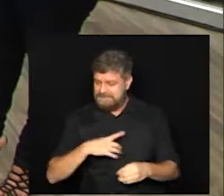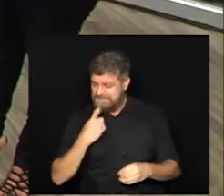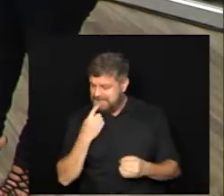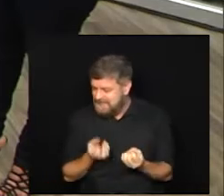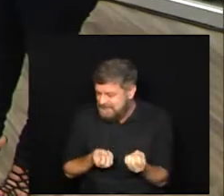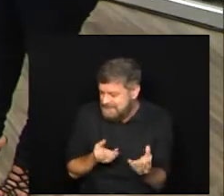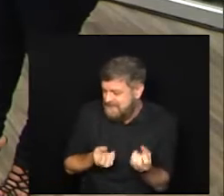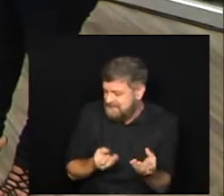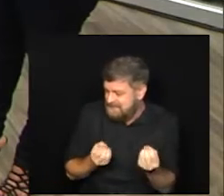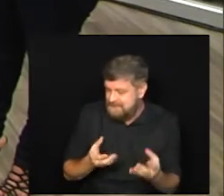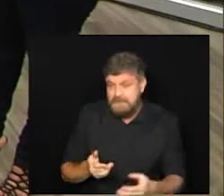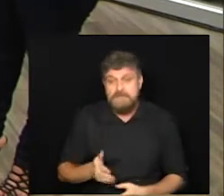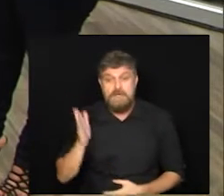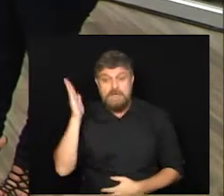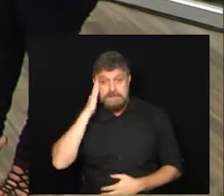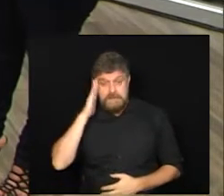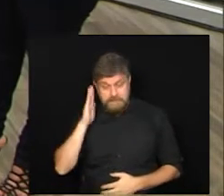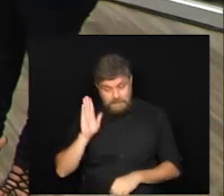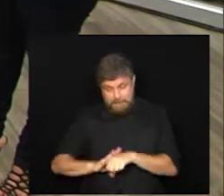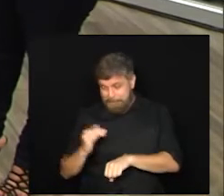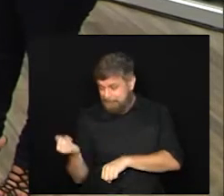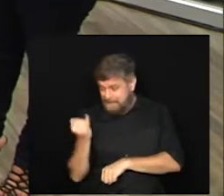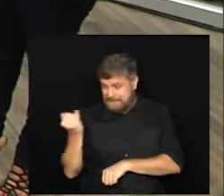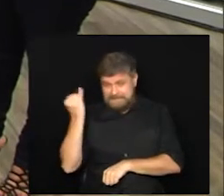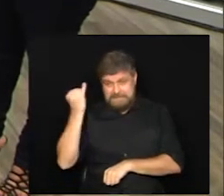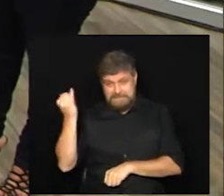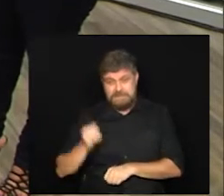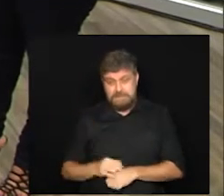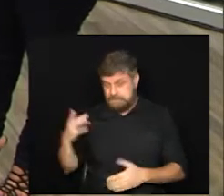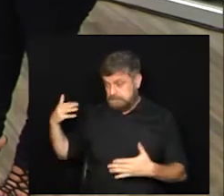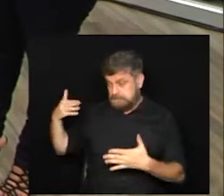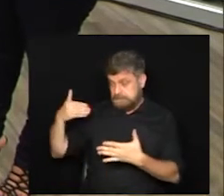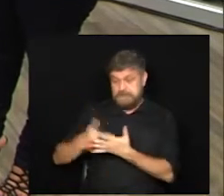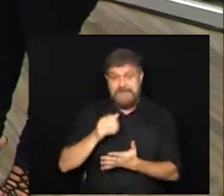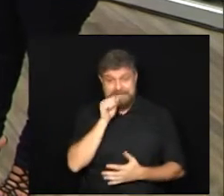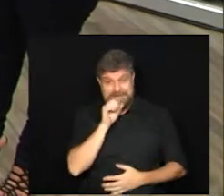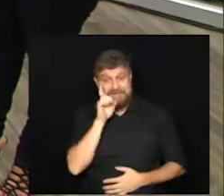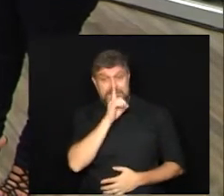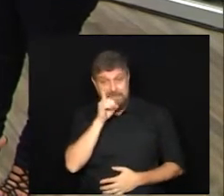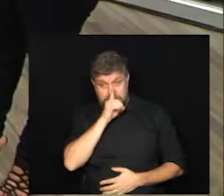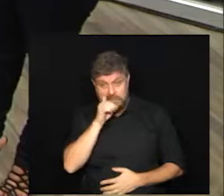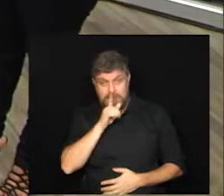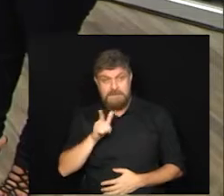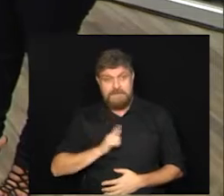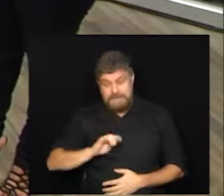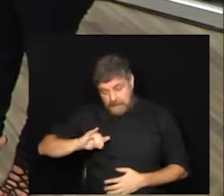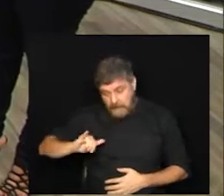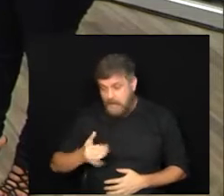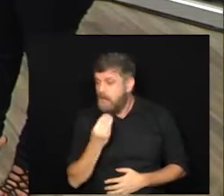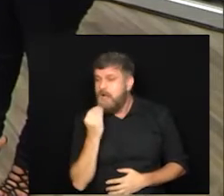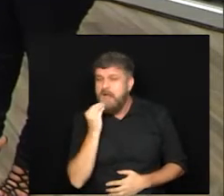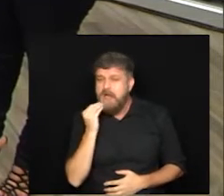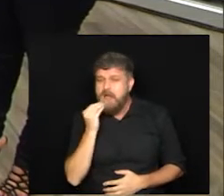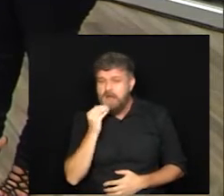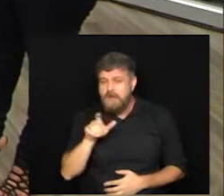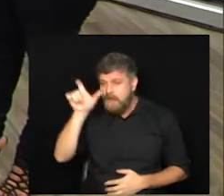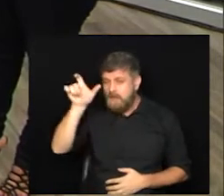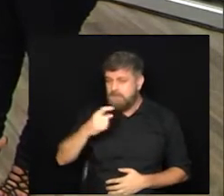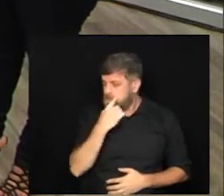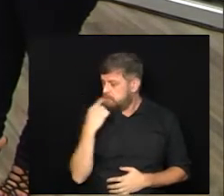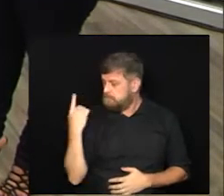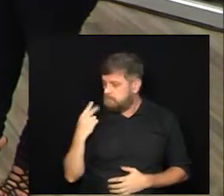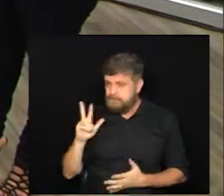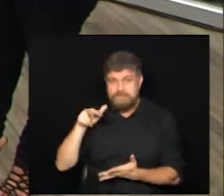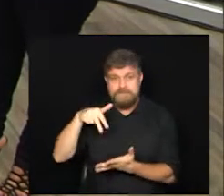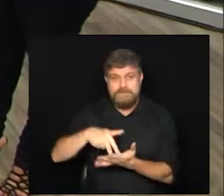de Campinas, atualizando o que de mais importante aconteceu no fim de semana na cidade. Quero aproveitar a sua presença aqui nos estúdios,